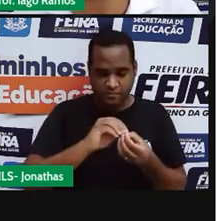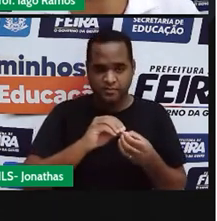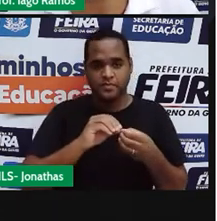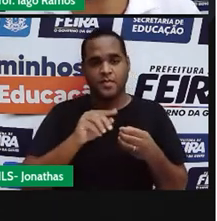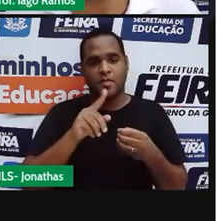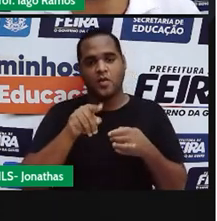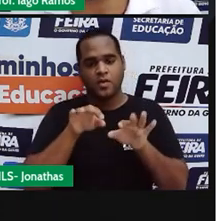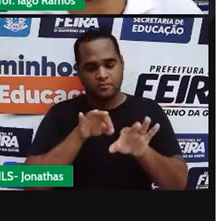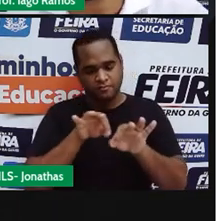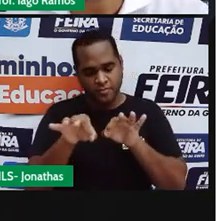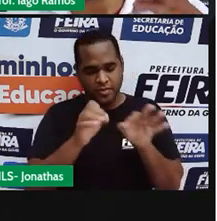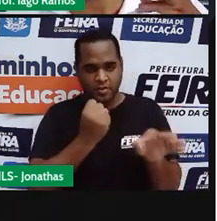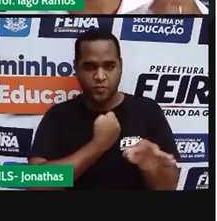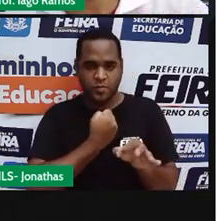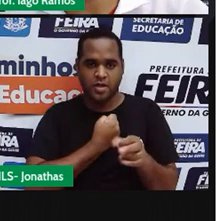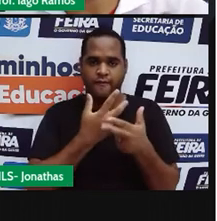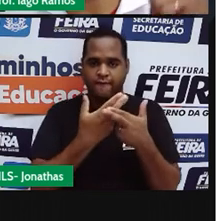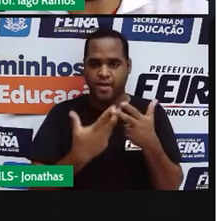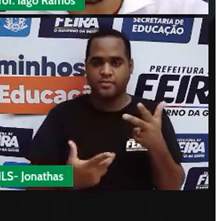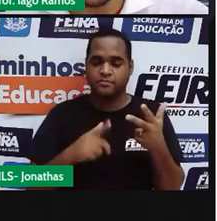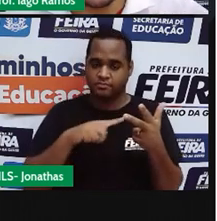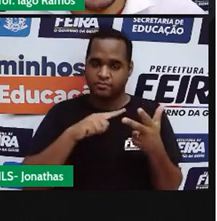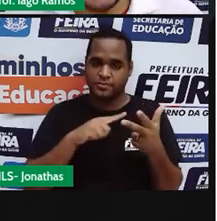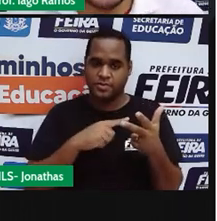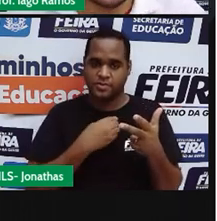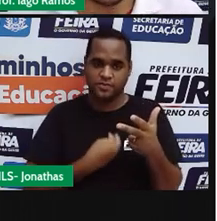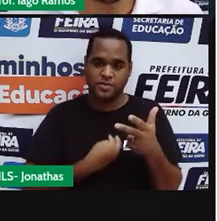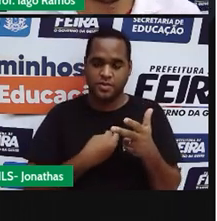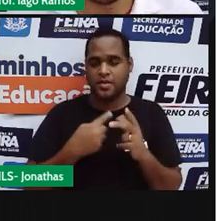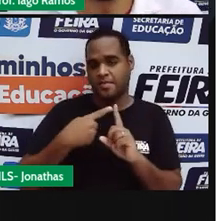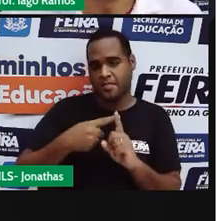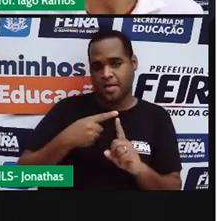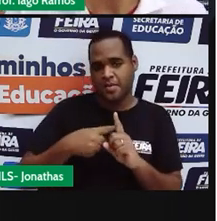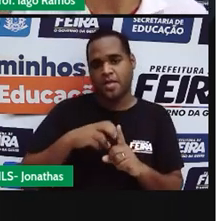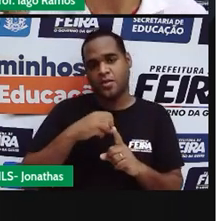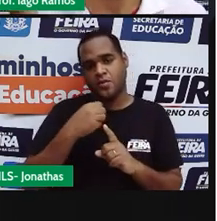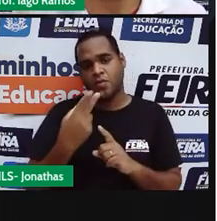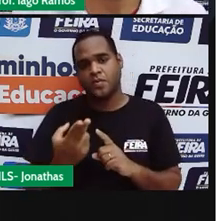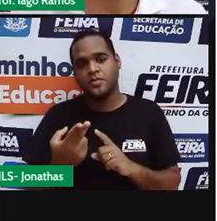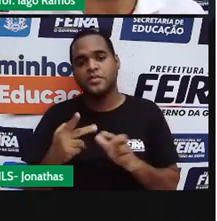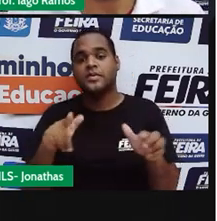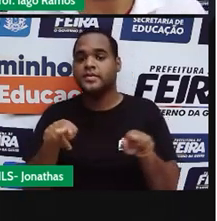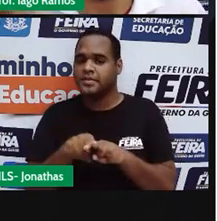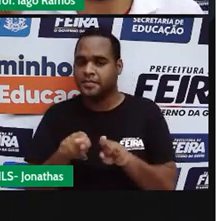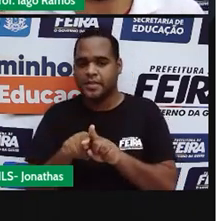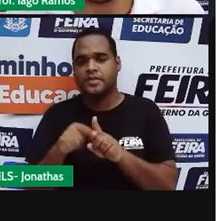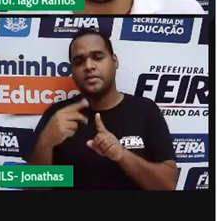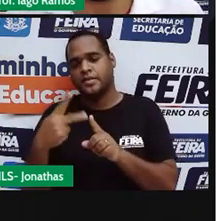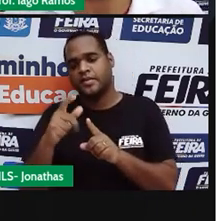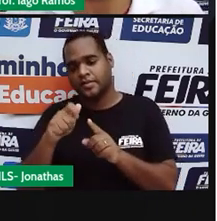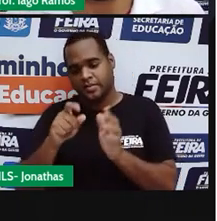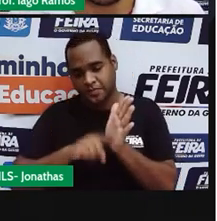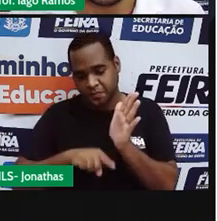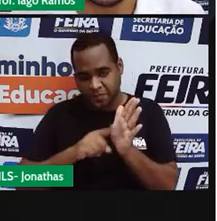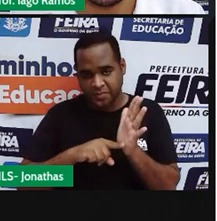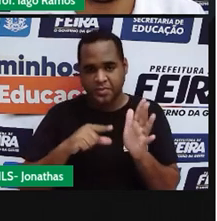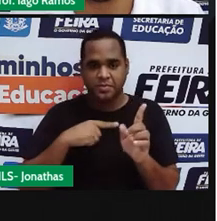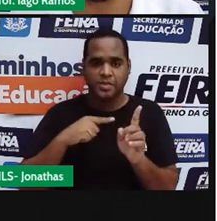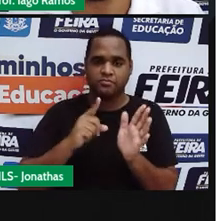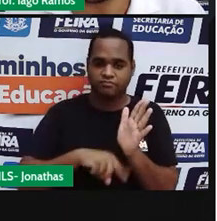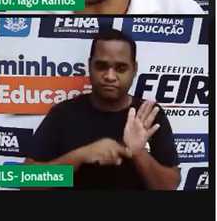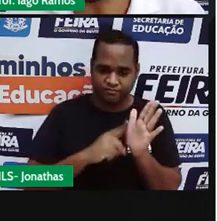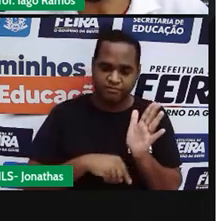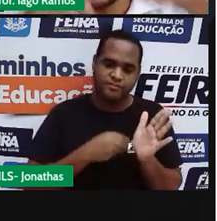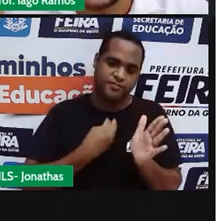operações com números inteiros. A gente viu isso na conta de mais que é a adição e a gente viu nessa aula que é a conta de menos na subtração.